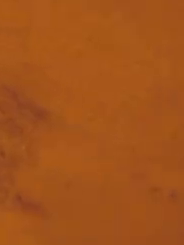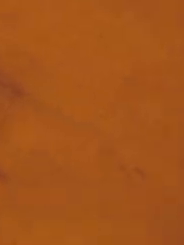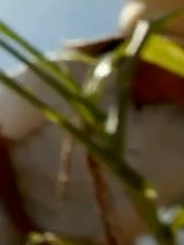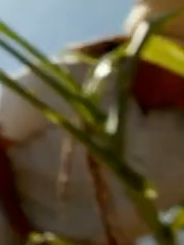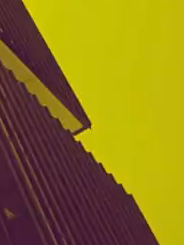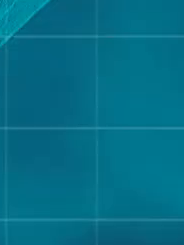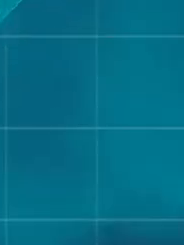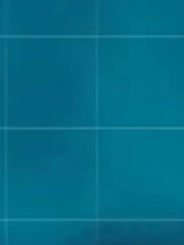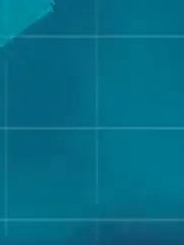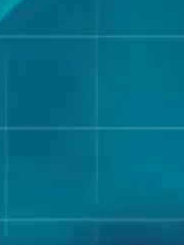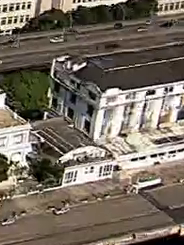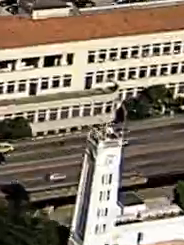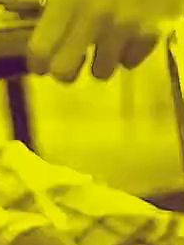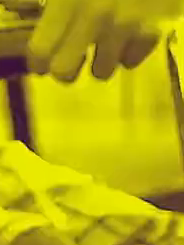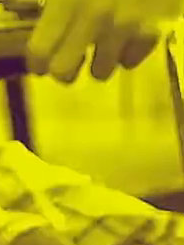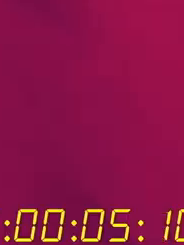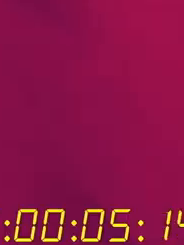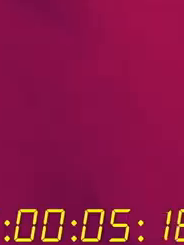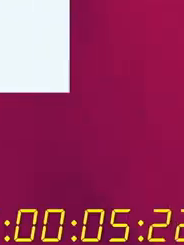Música Música